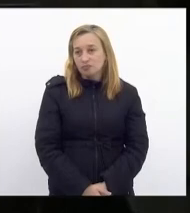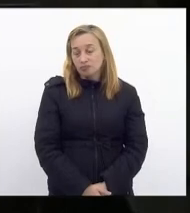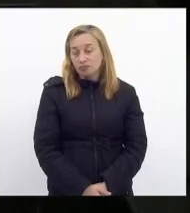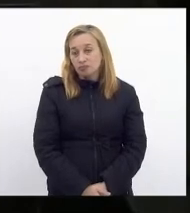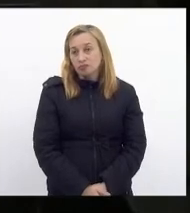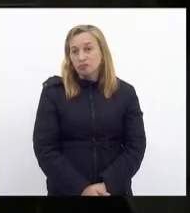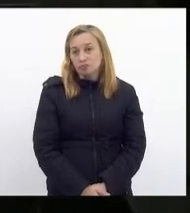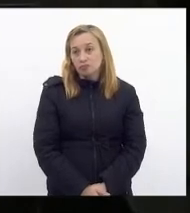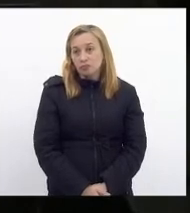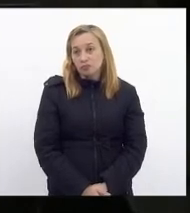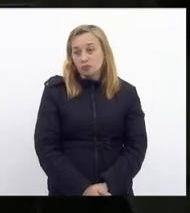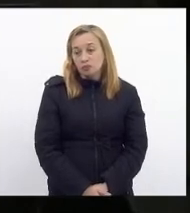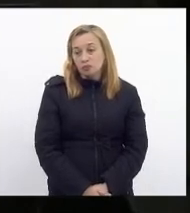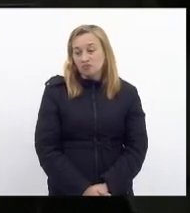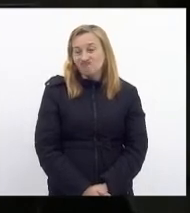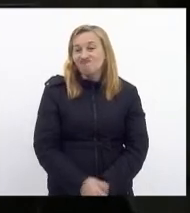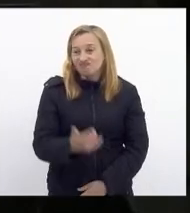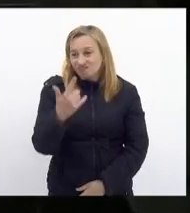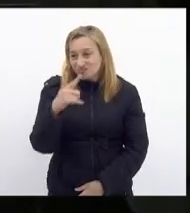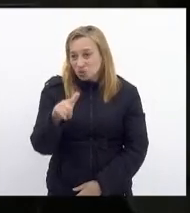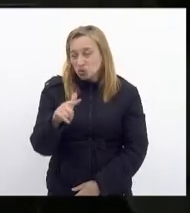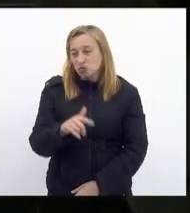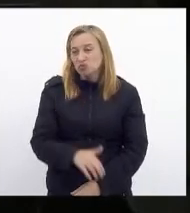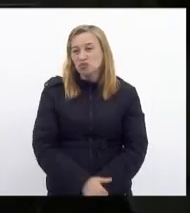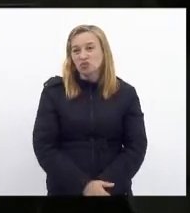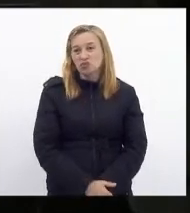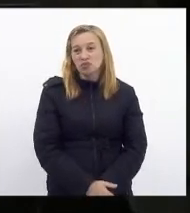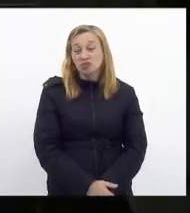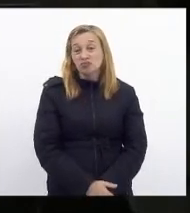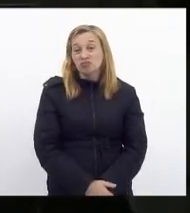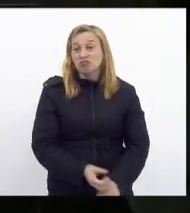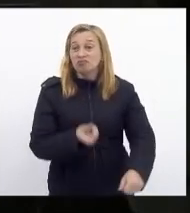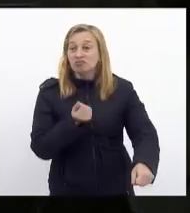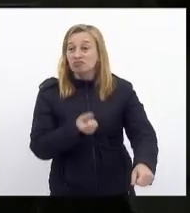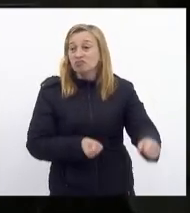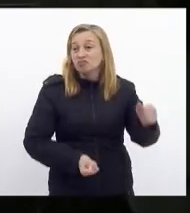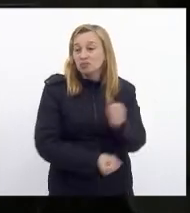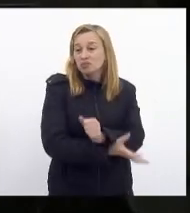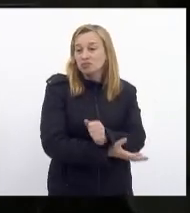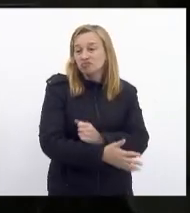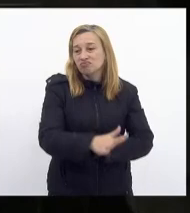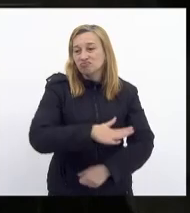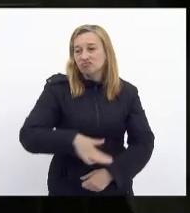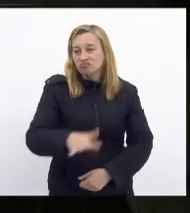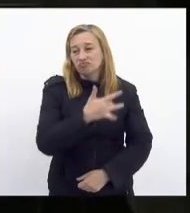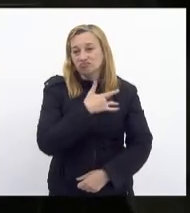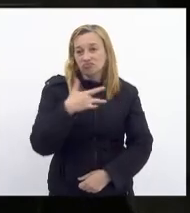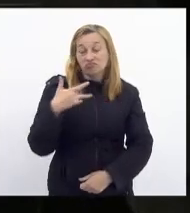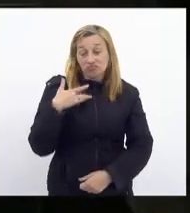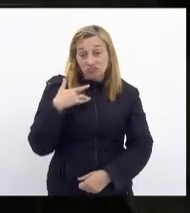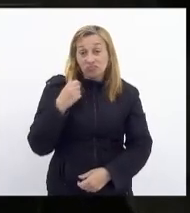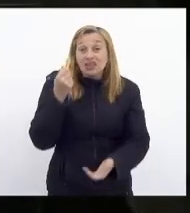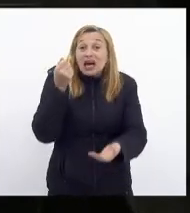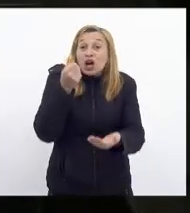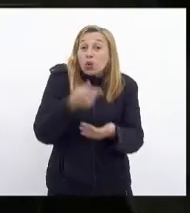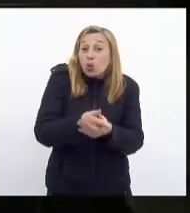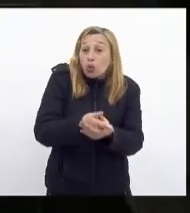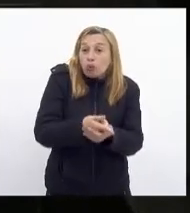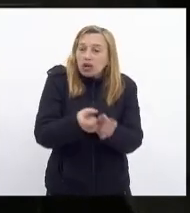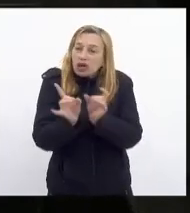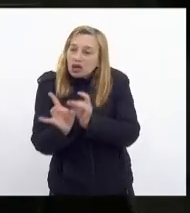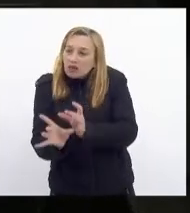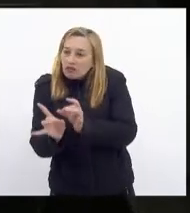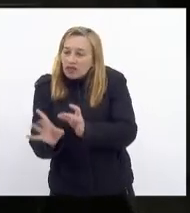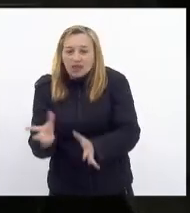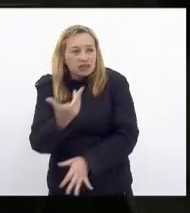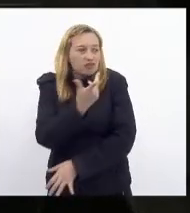à tona mais uma vez a corrupção na saúde na compra e venda de